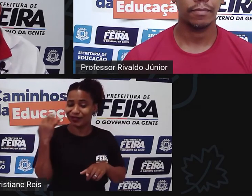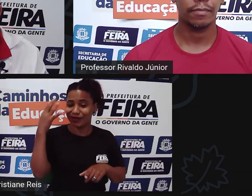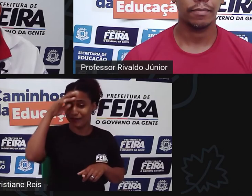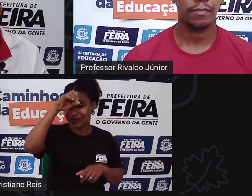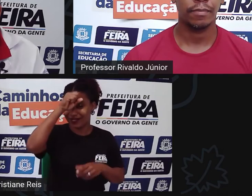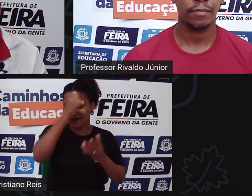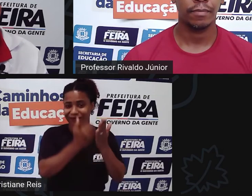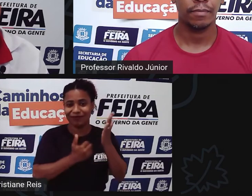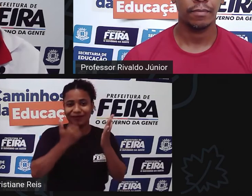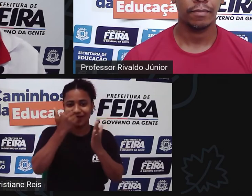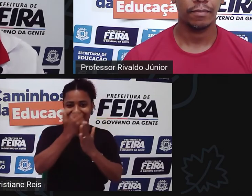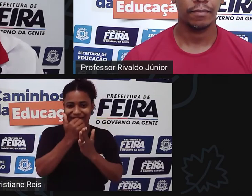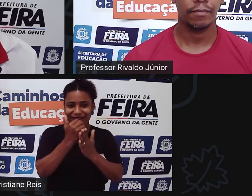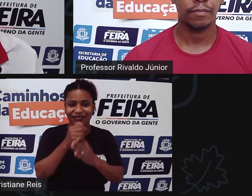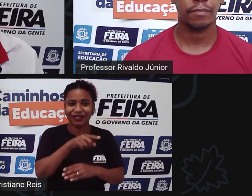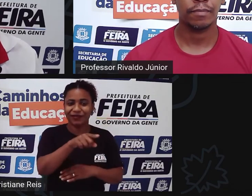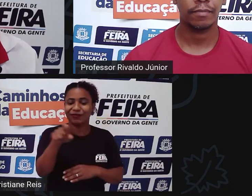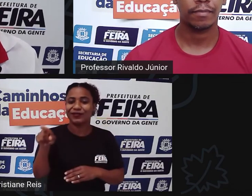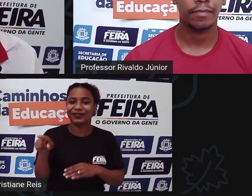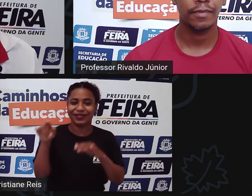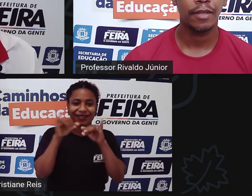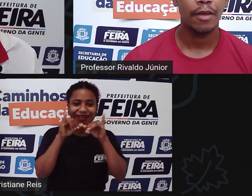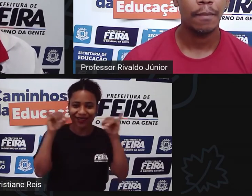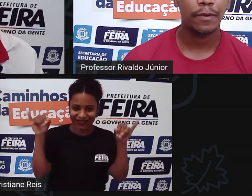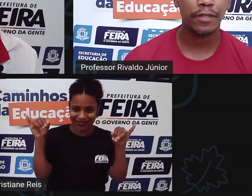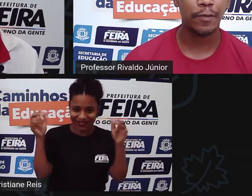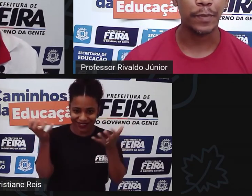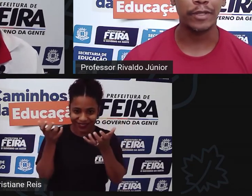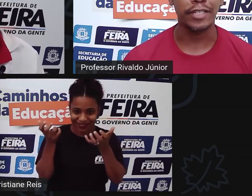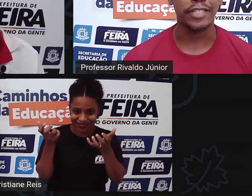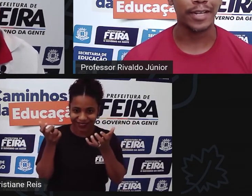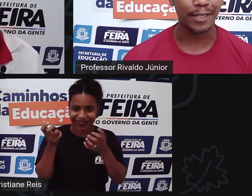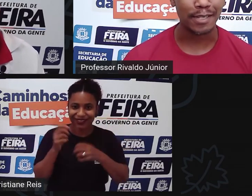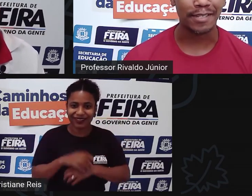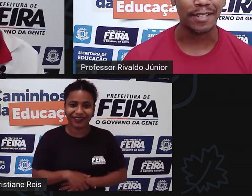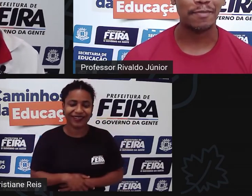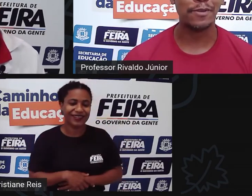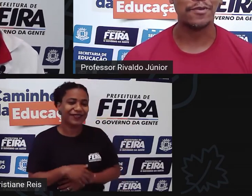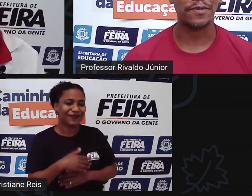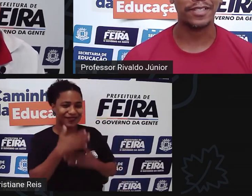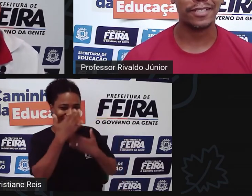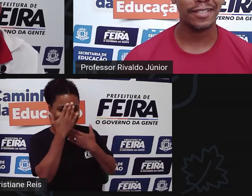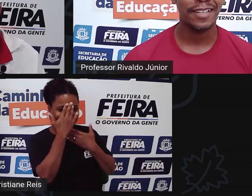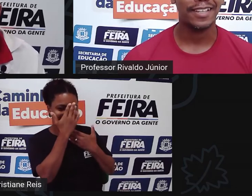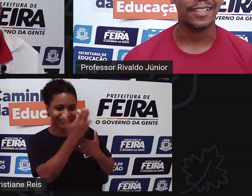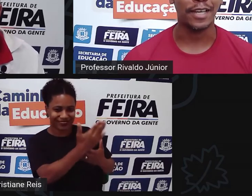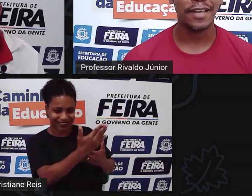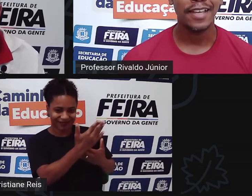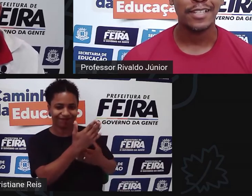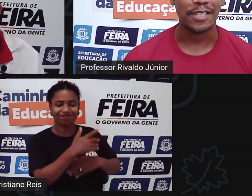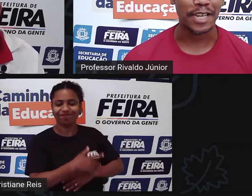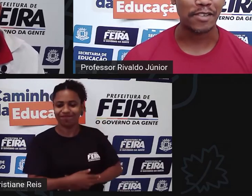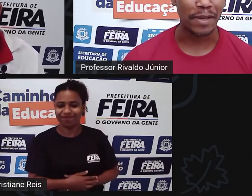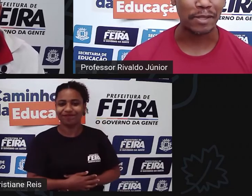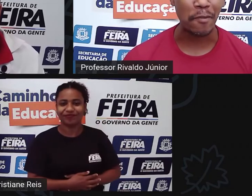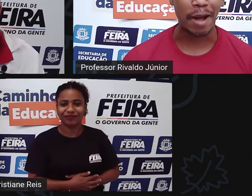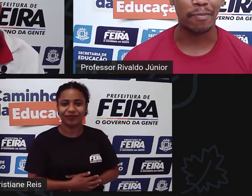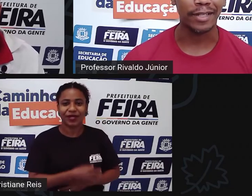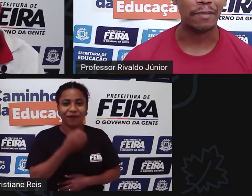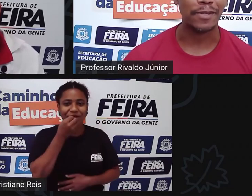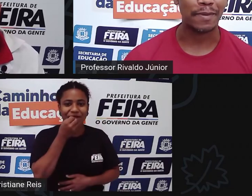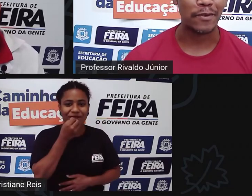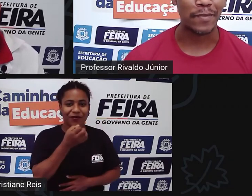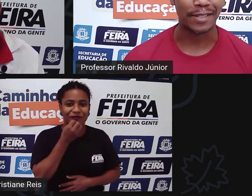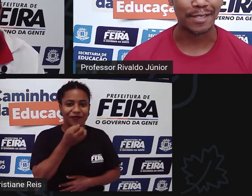professor tem mais algum recadinho para os nossos alunos professor primeiro eu queria te agradecer pelo convite dizer que a vai bater um